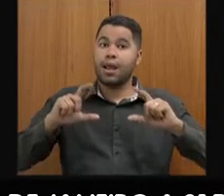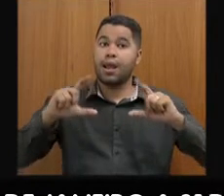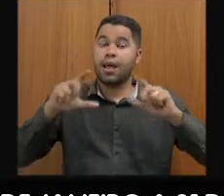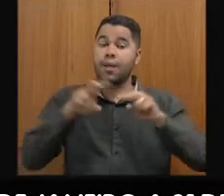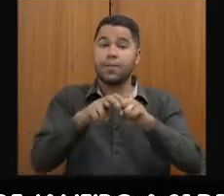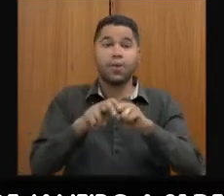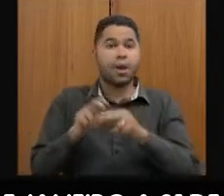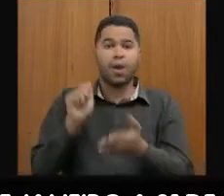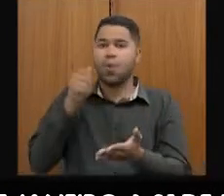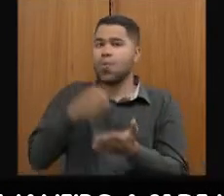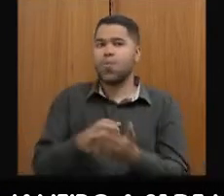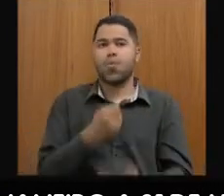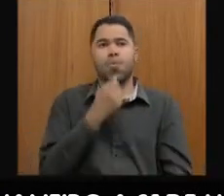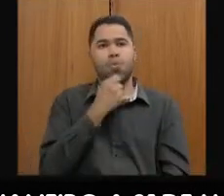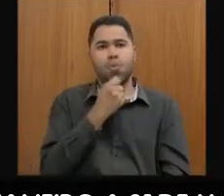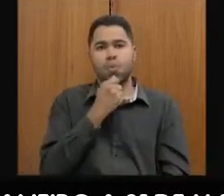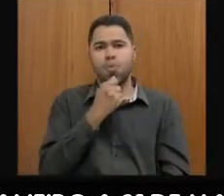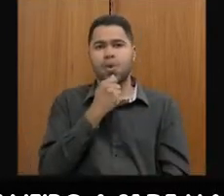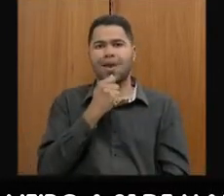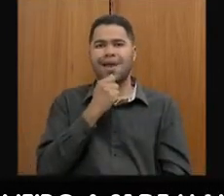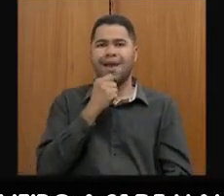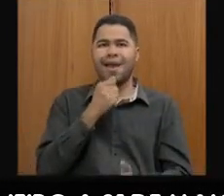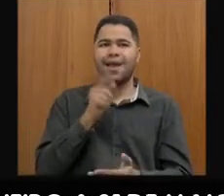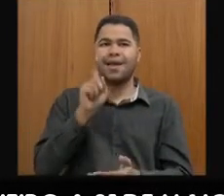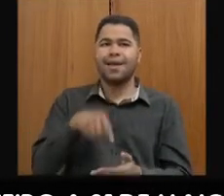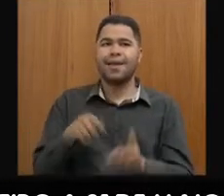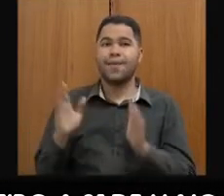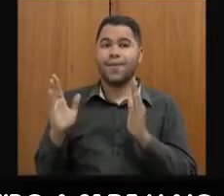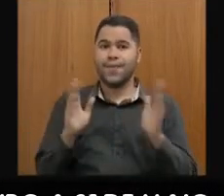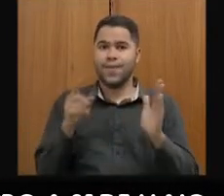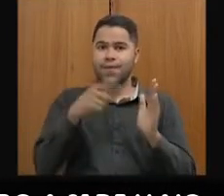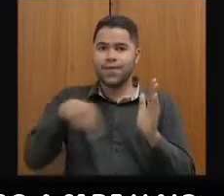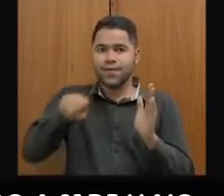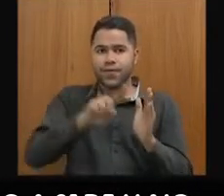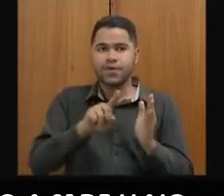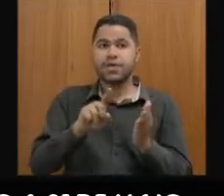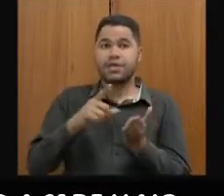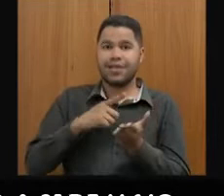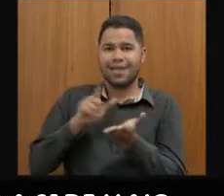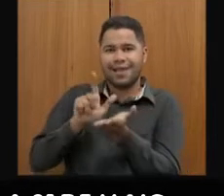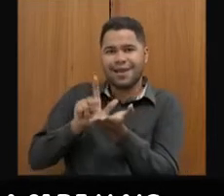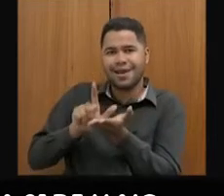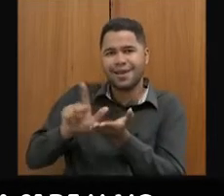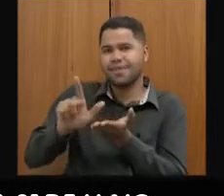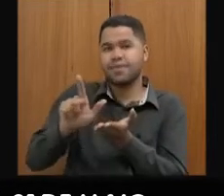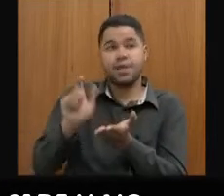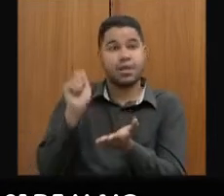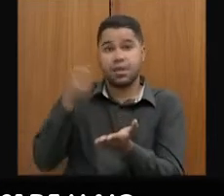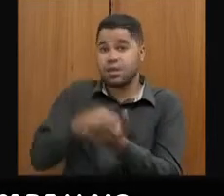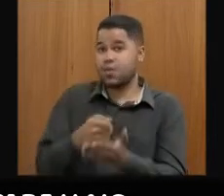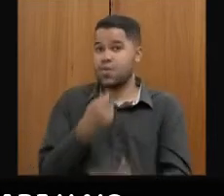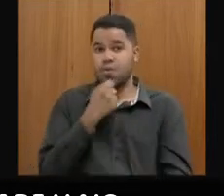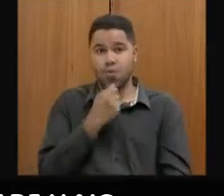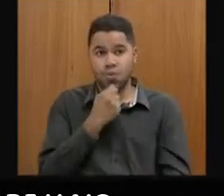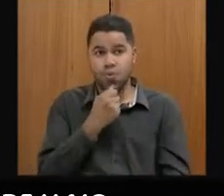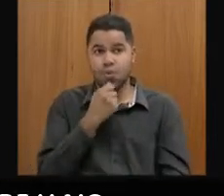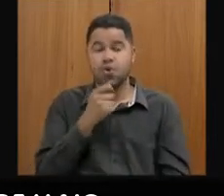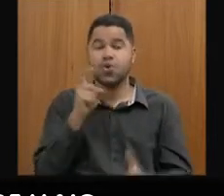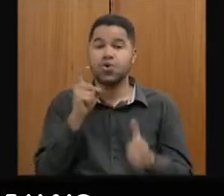não pagamento, às liminares, a partir do momento que você tem uma liminar de não pagamento de dívida,